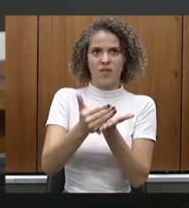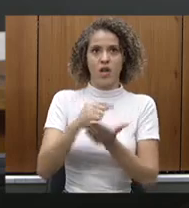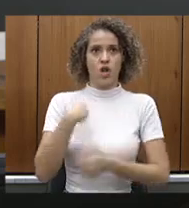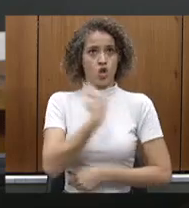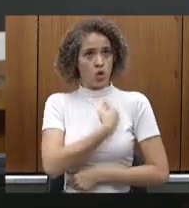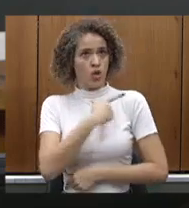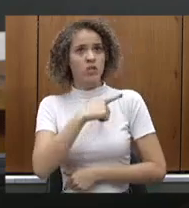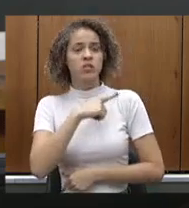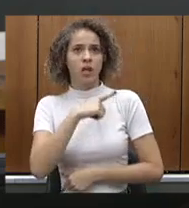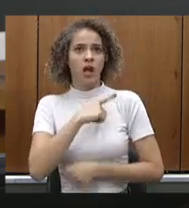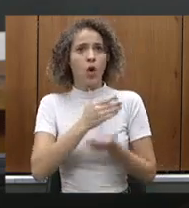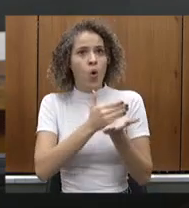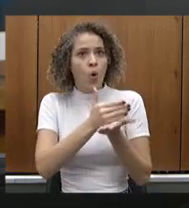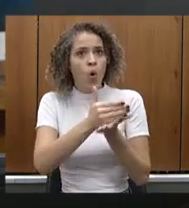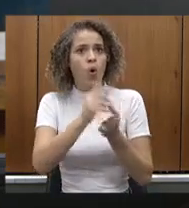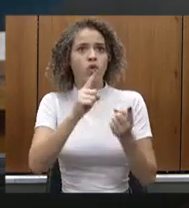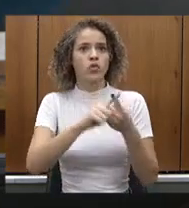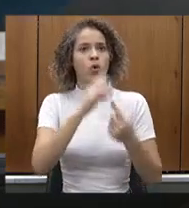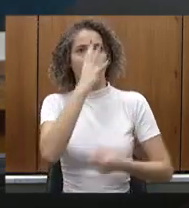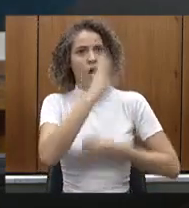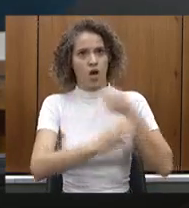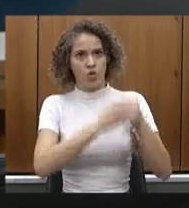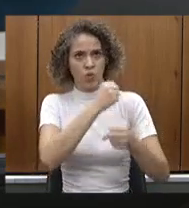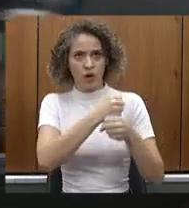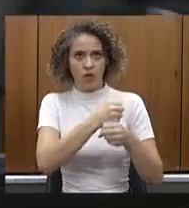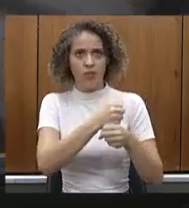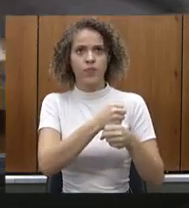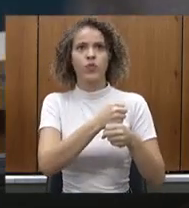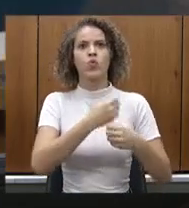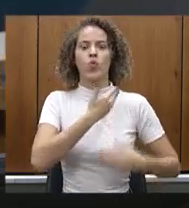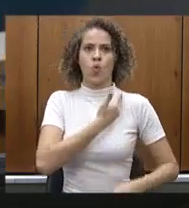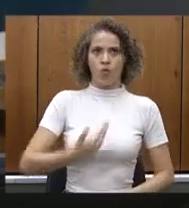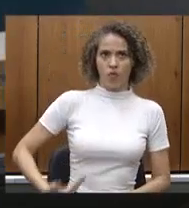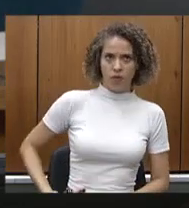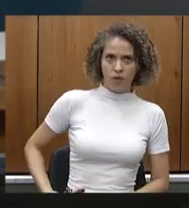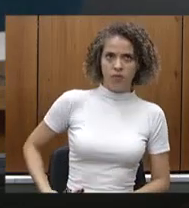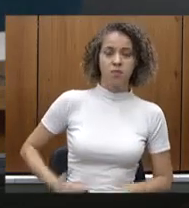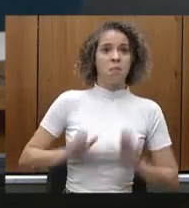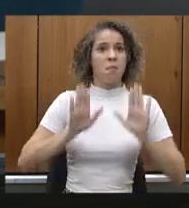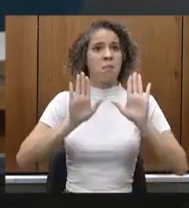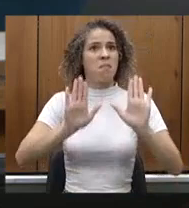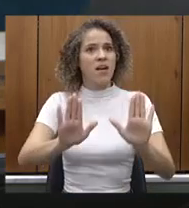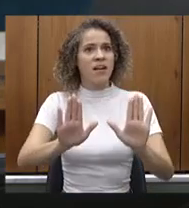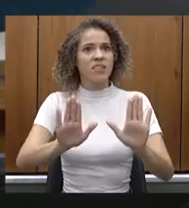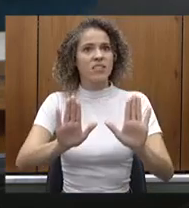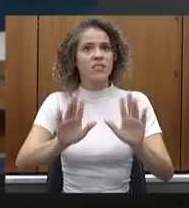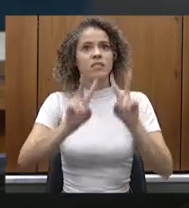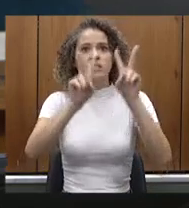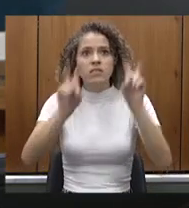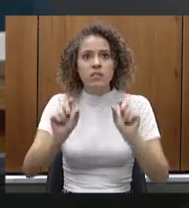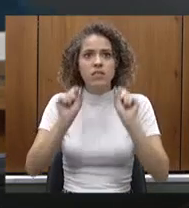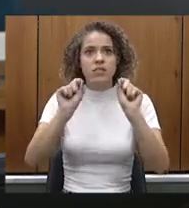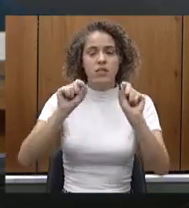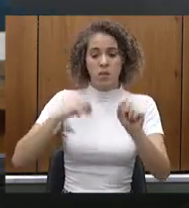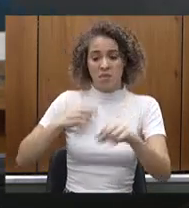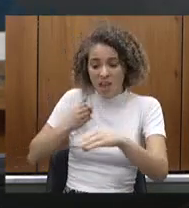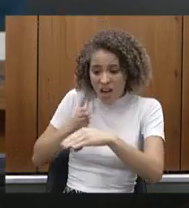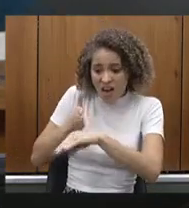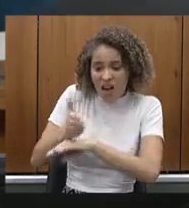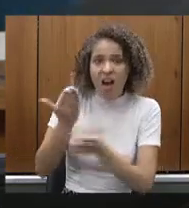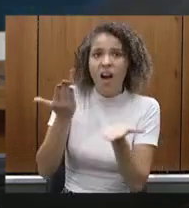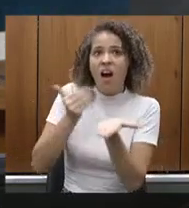aí um ciclo de quatro anos de governo, mas, em relação à minha entrada na